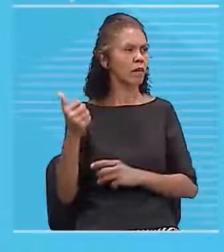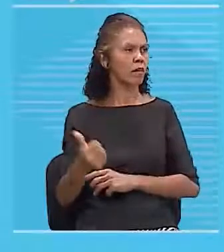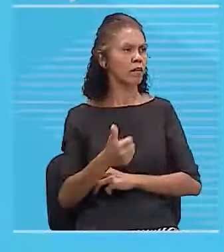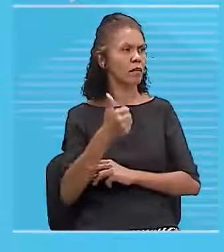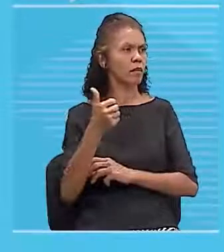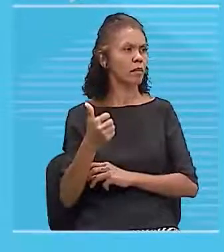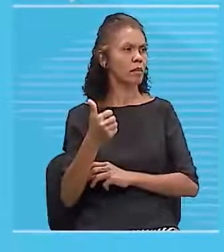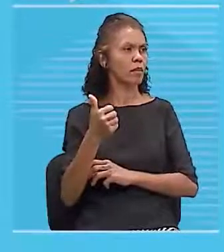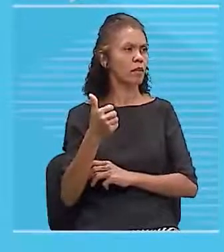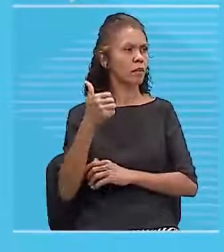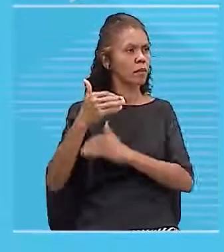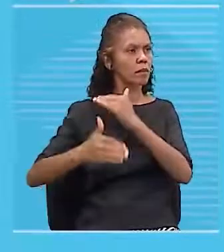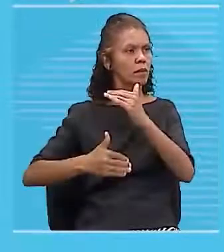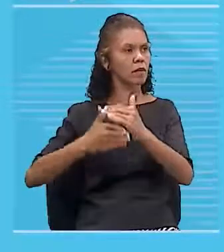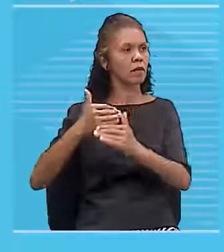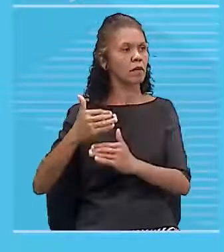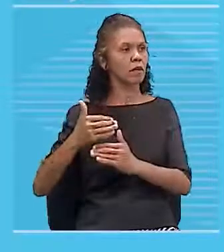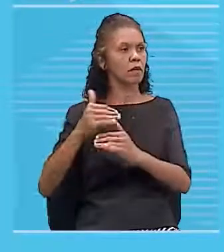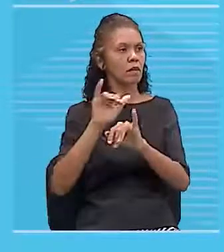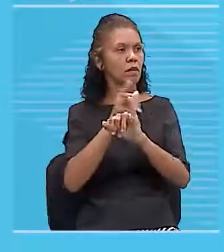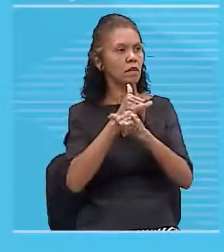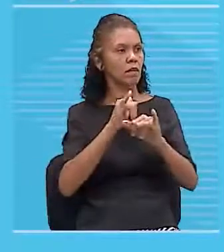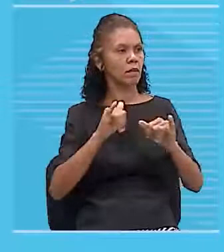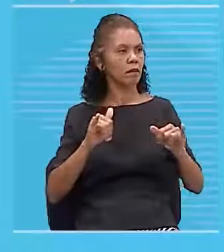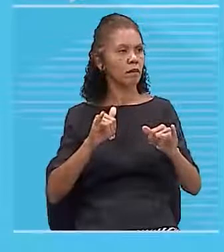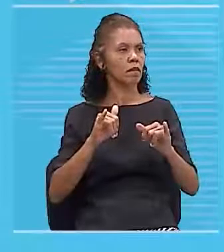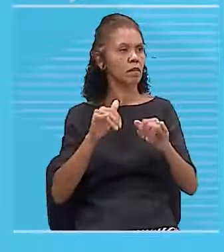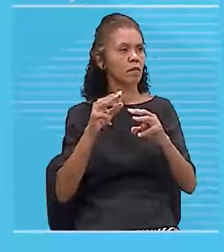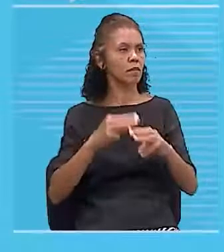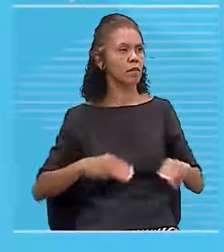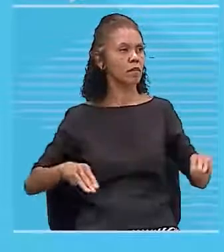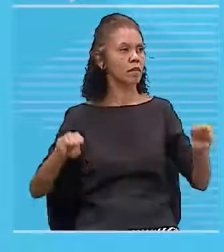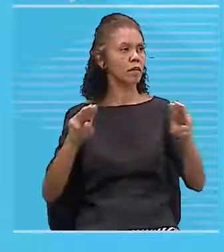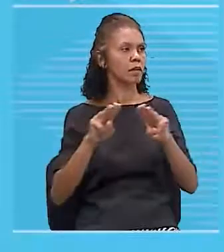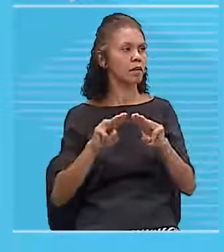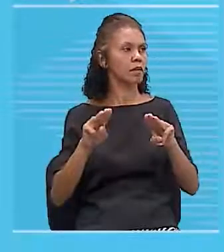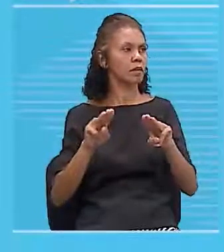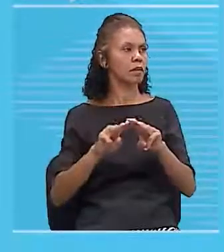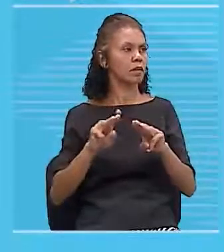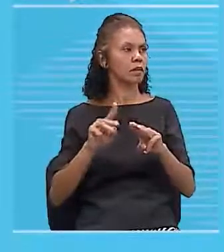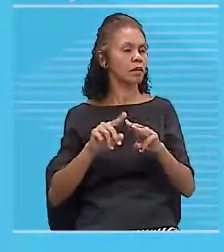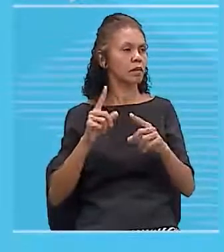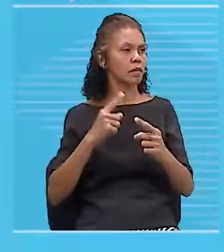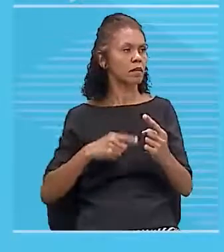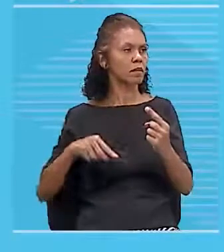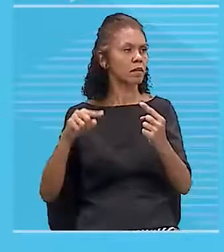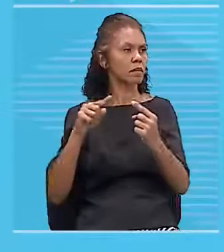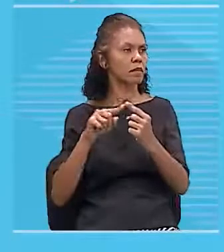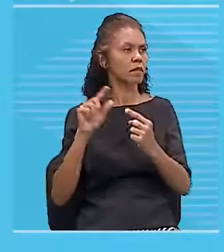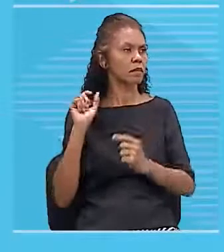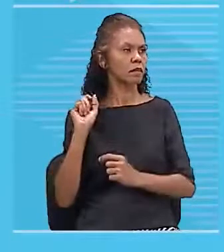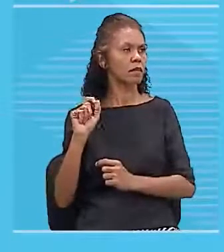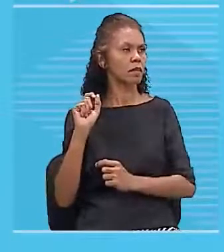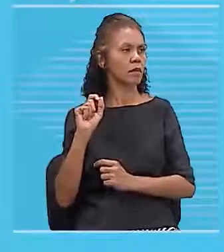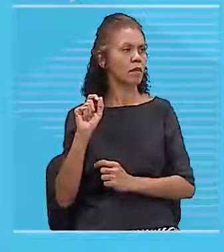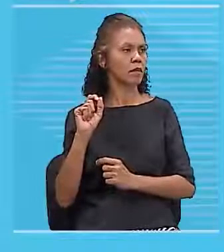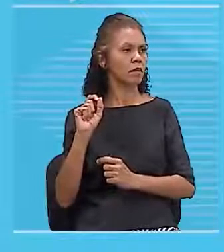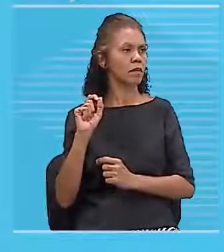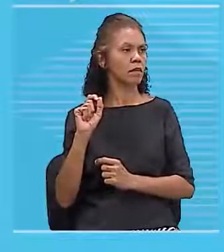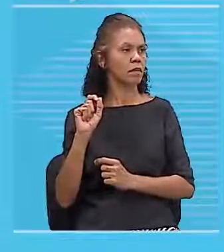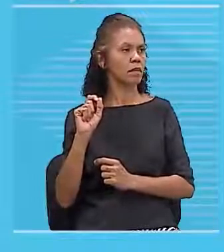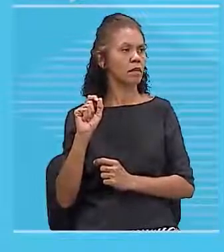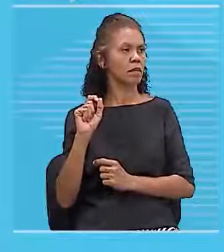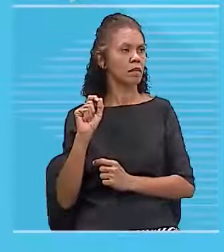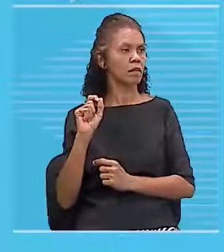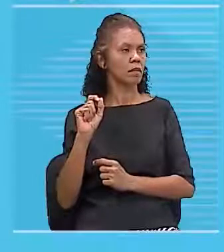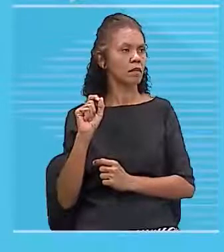eletromagnético, tá? Esse tópico, jovens, ele vai abordar um pouquinho sobre o experimento do físico